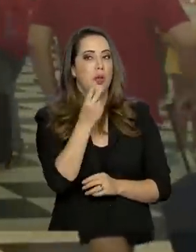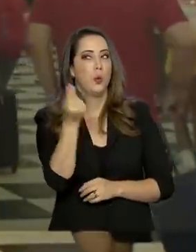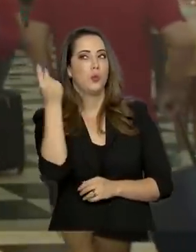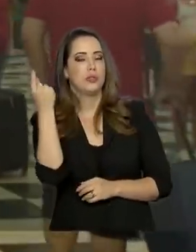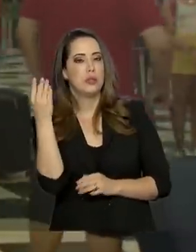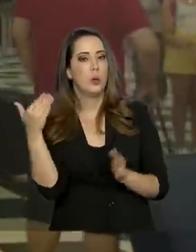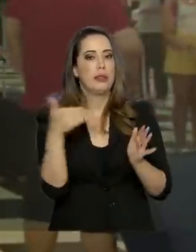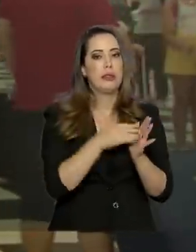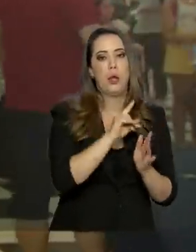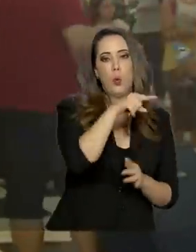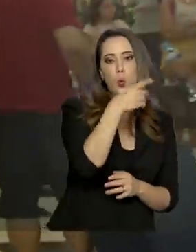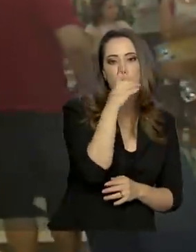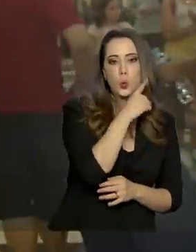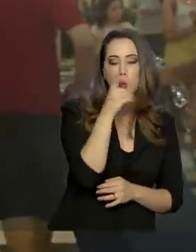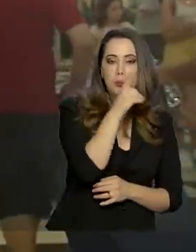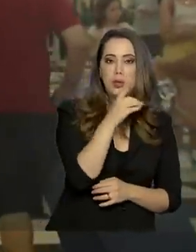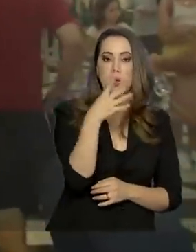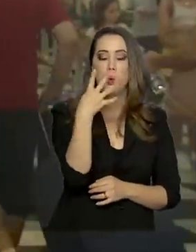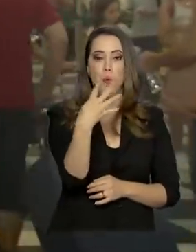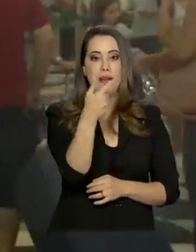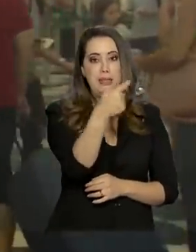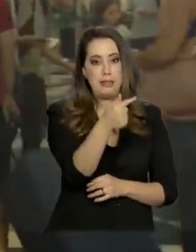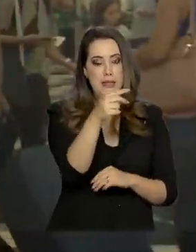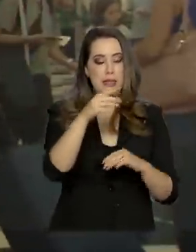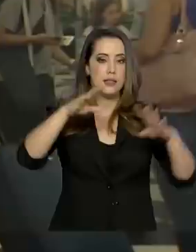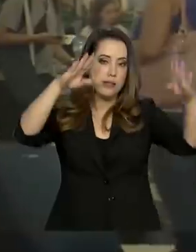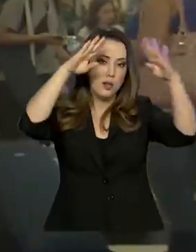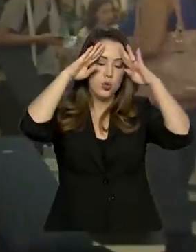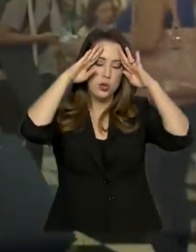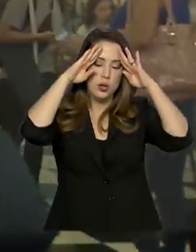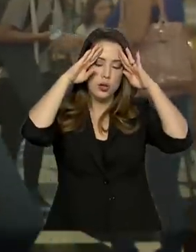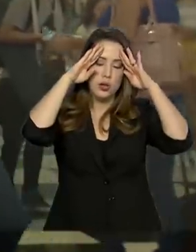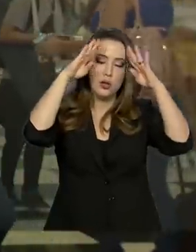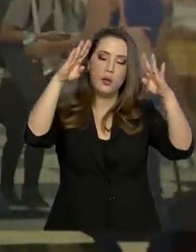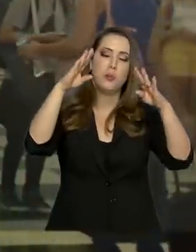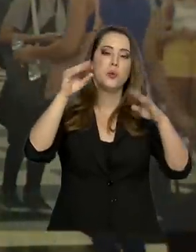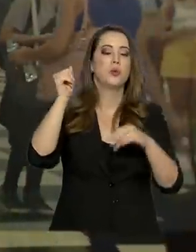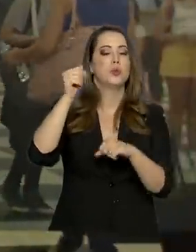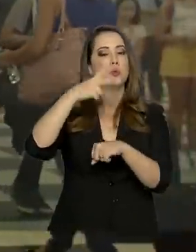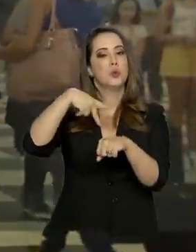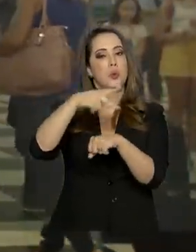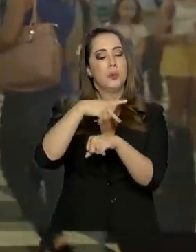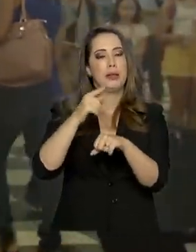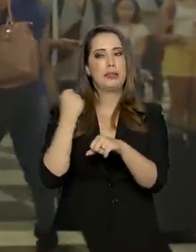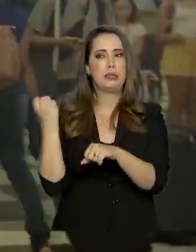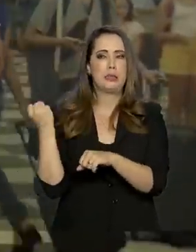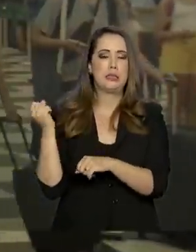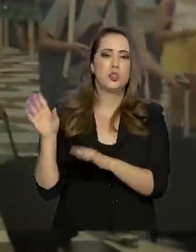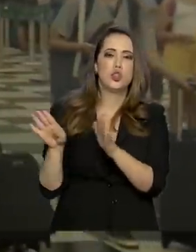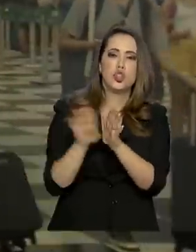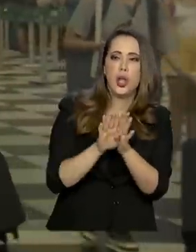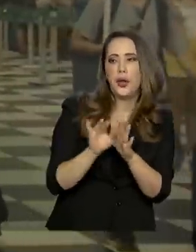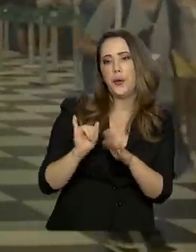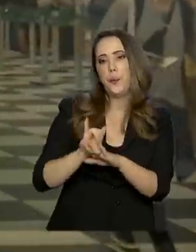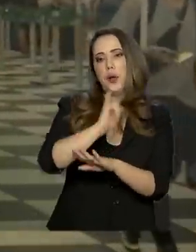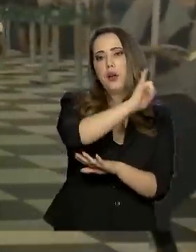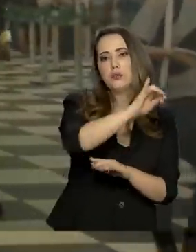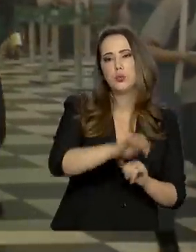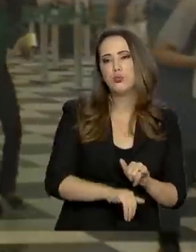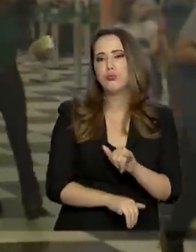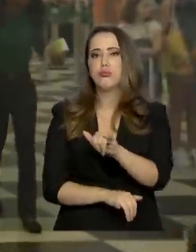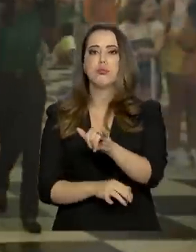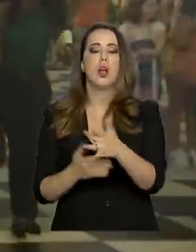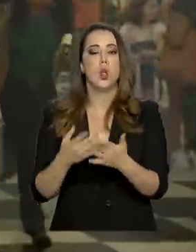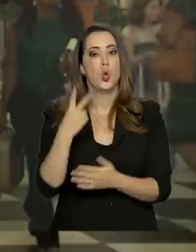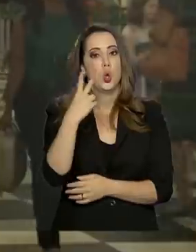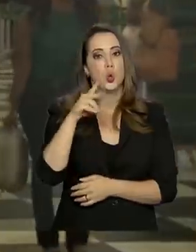estima que nos 47 aeroportos do país que ela administra, incluindo Congonhas, circulem quase 2 milhões de